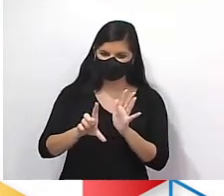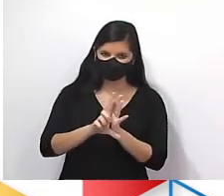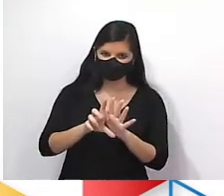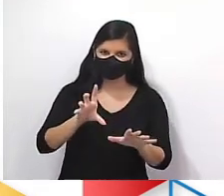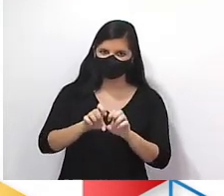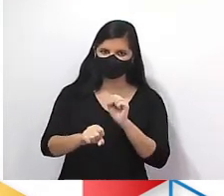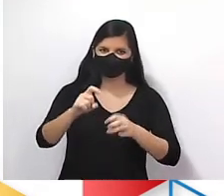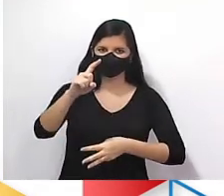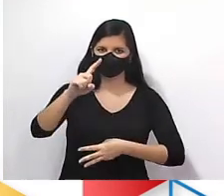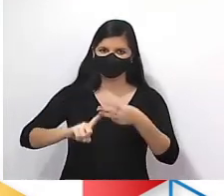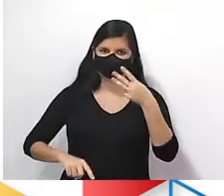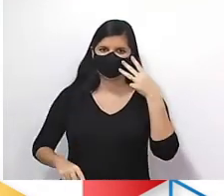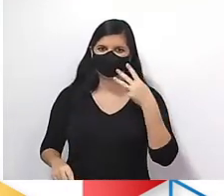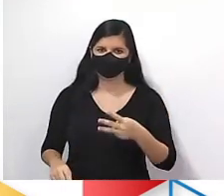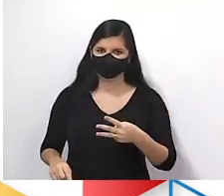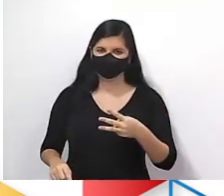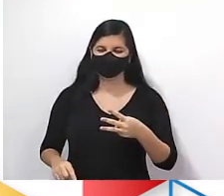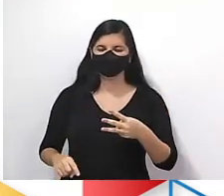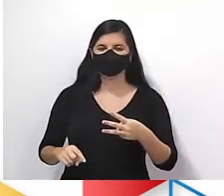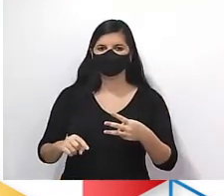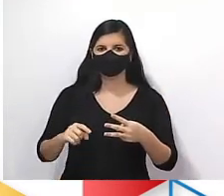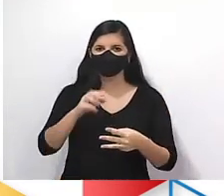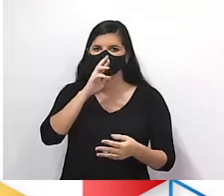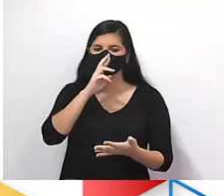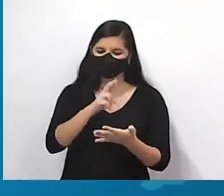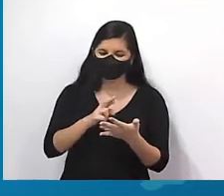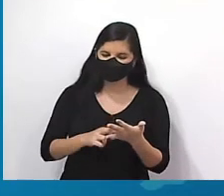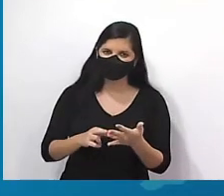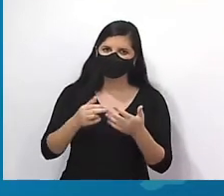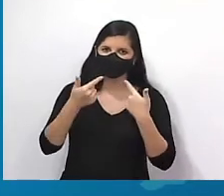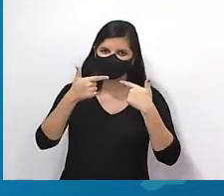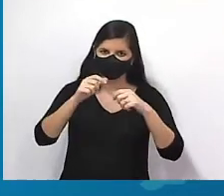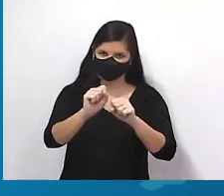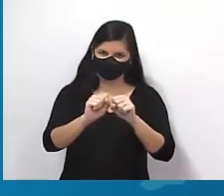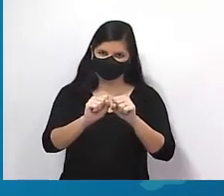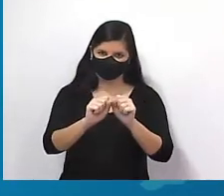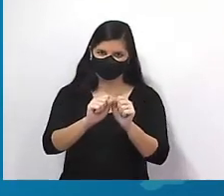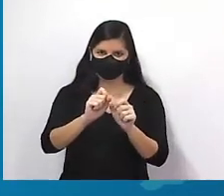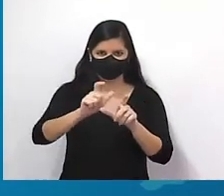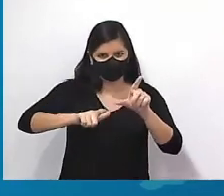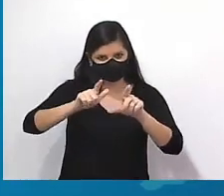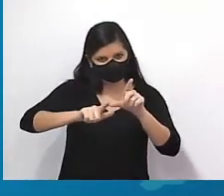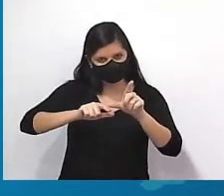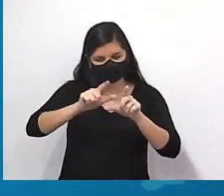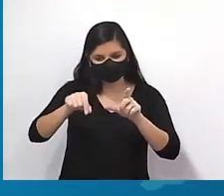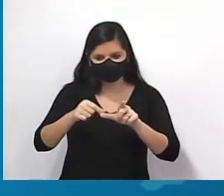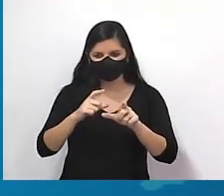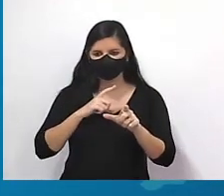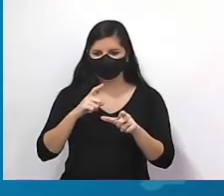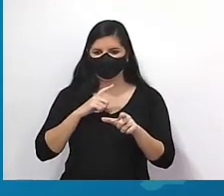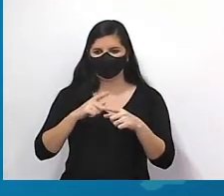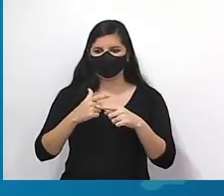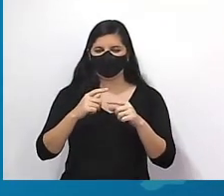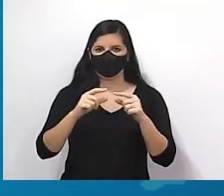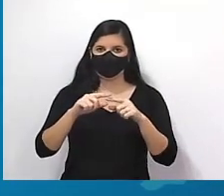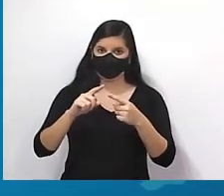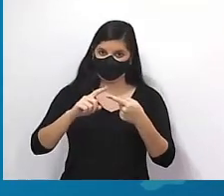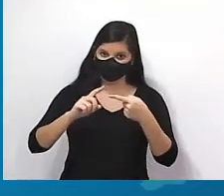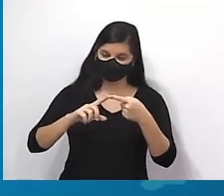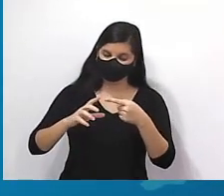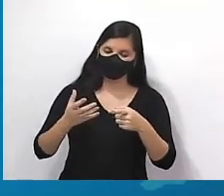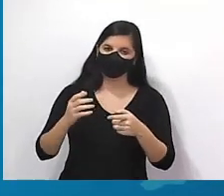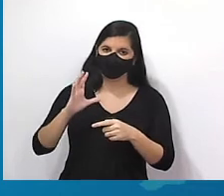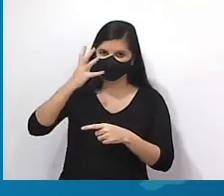a lei de formação quando a gente está falando de linguagem algébrica? A lei de formação, ela se subdivide em fórmula de